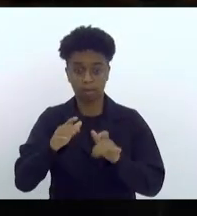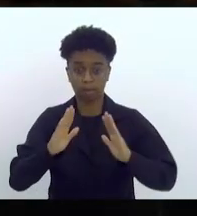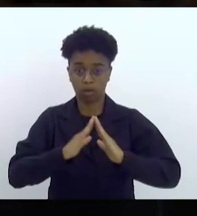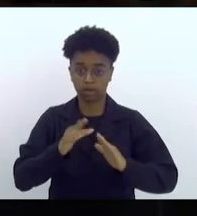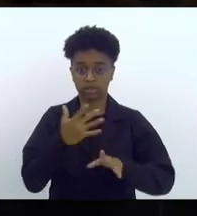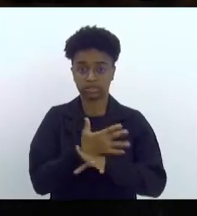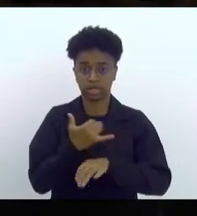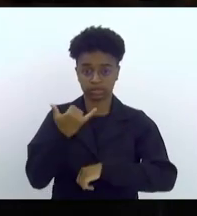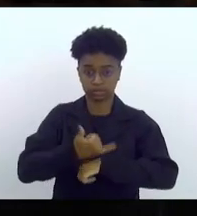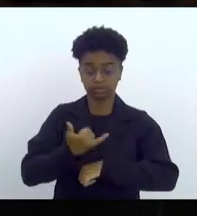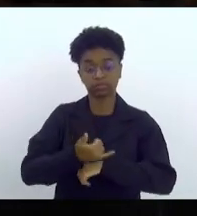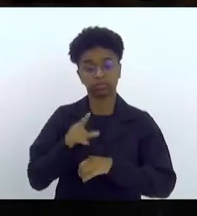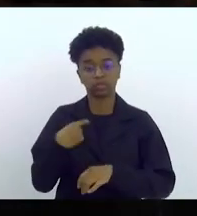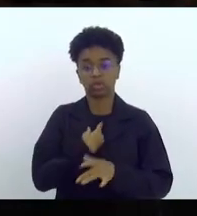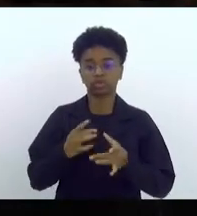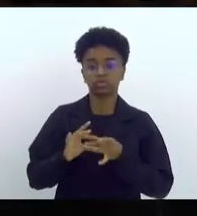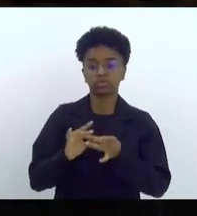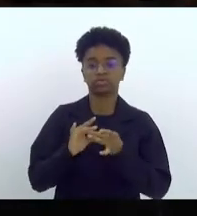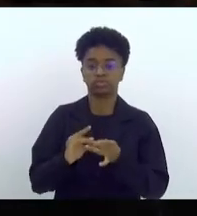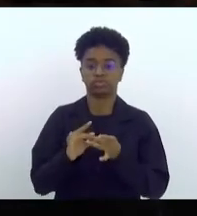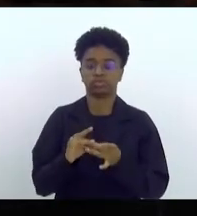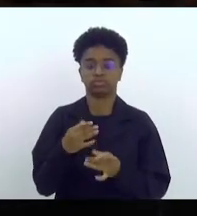e vamos juntas por Volta Redonda.